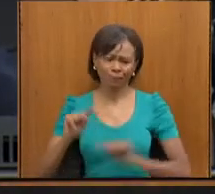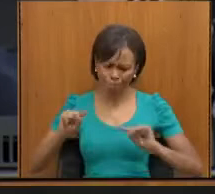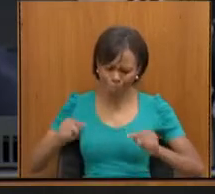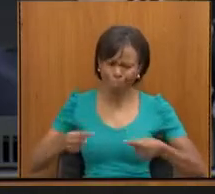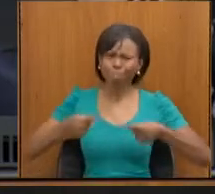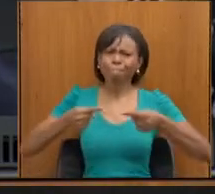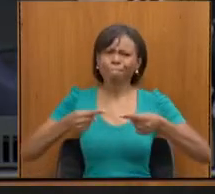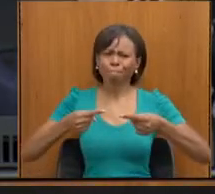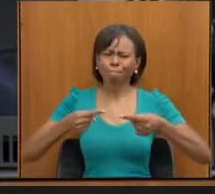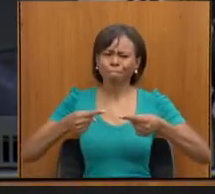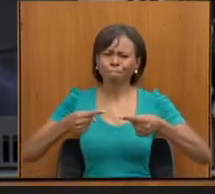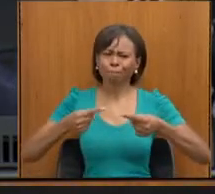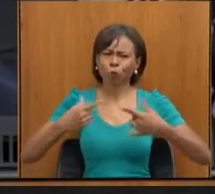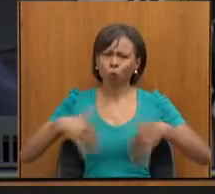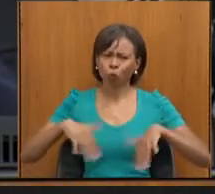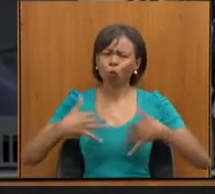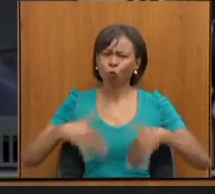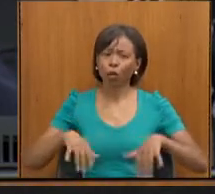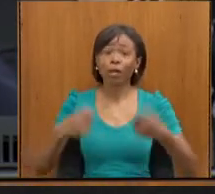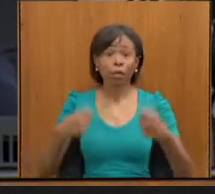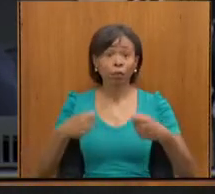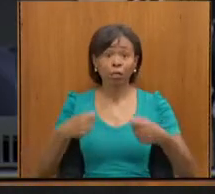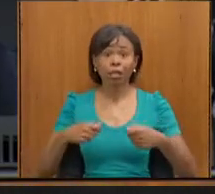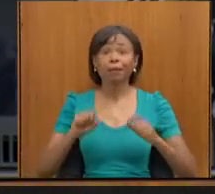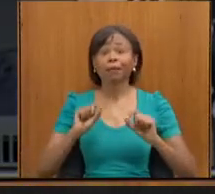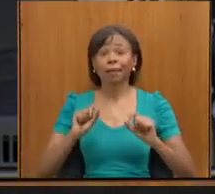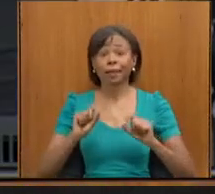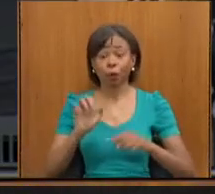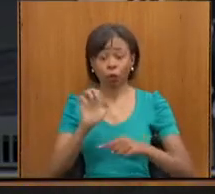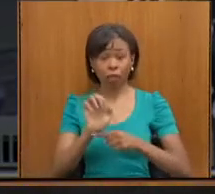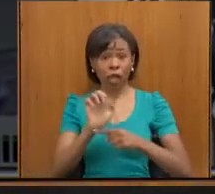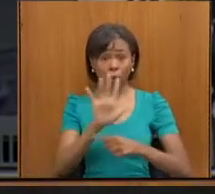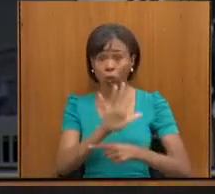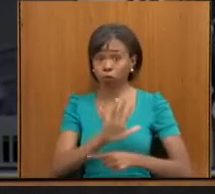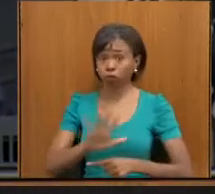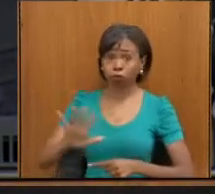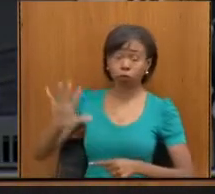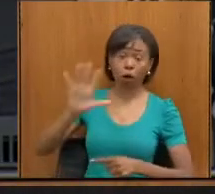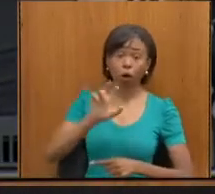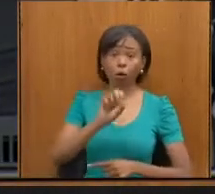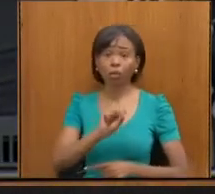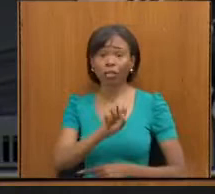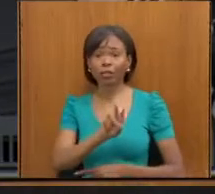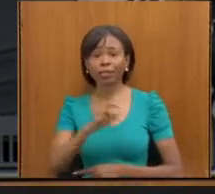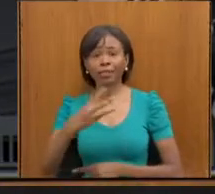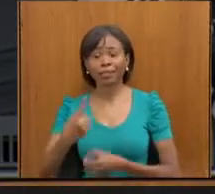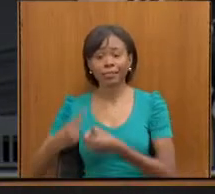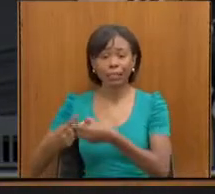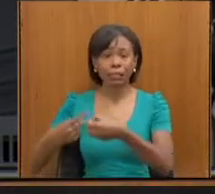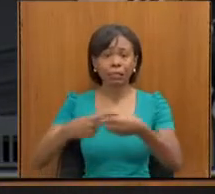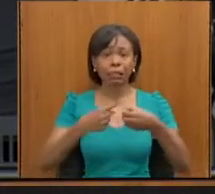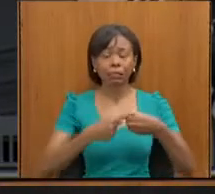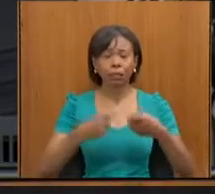ao Estado que a dimensão é gigantesca, nossos 853 municípios.